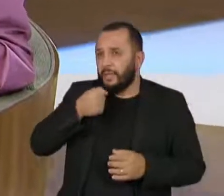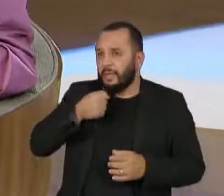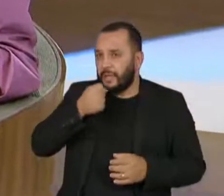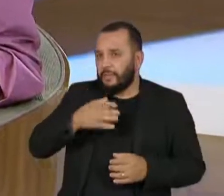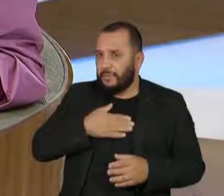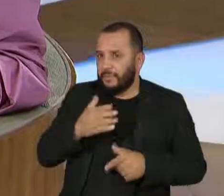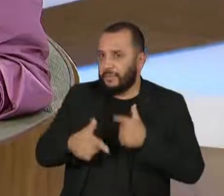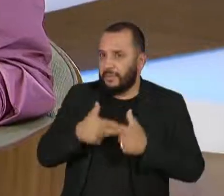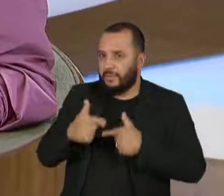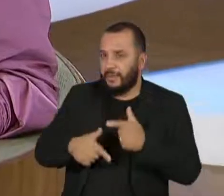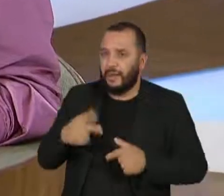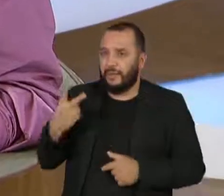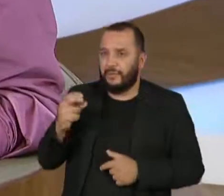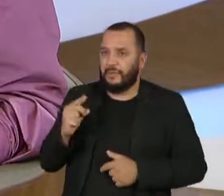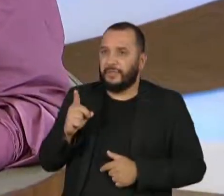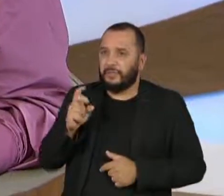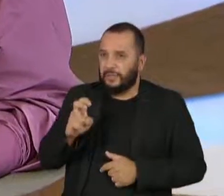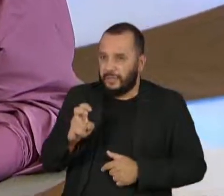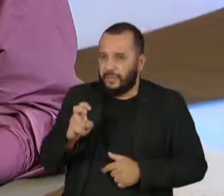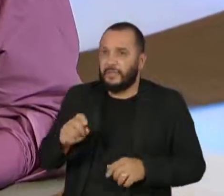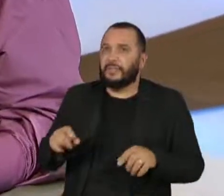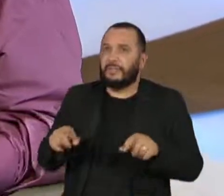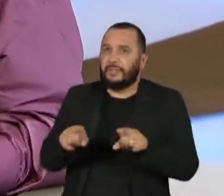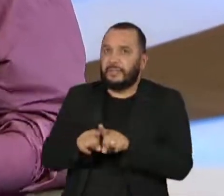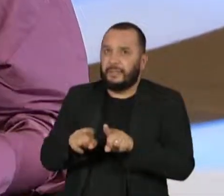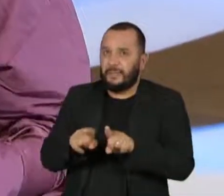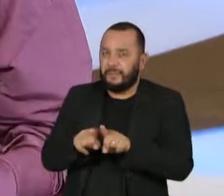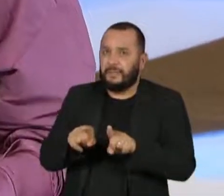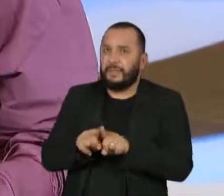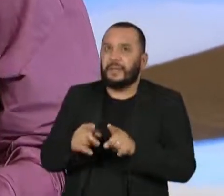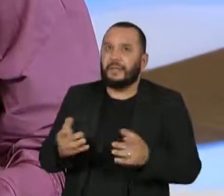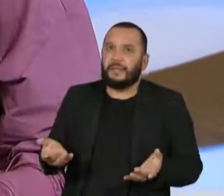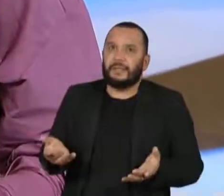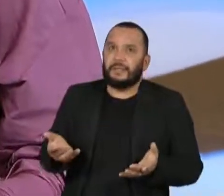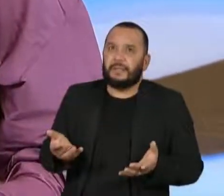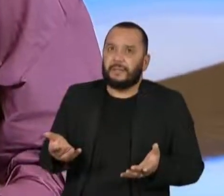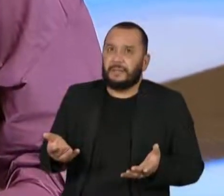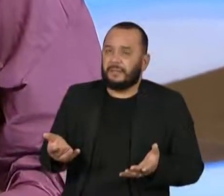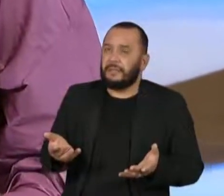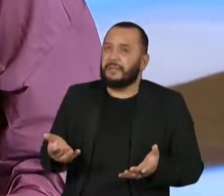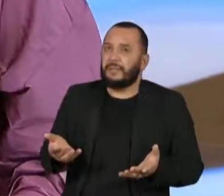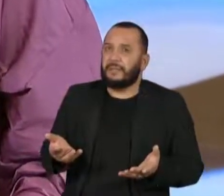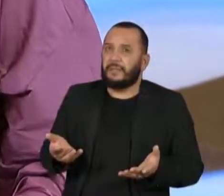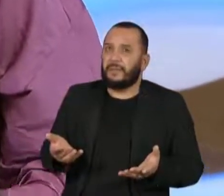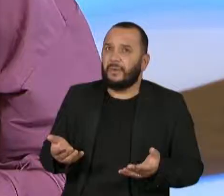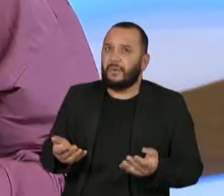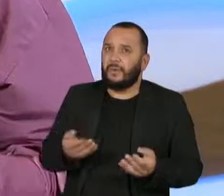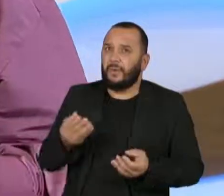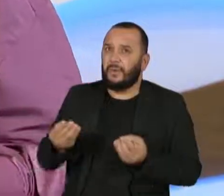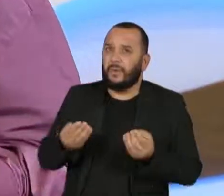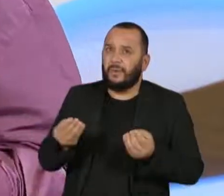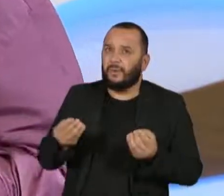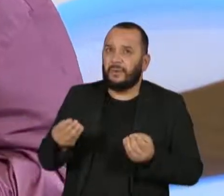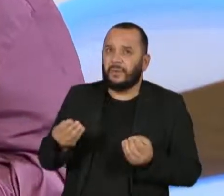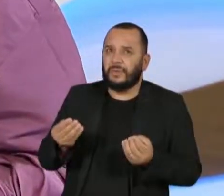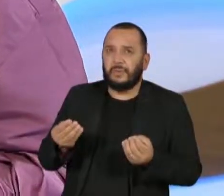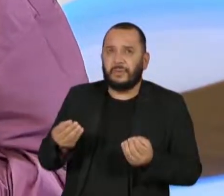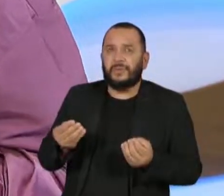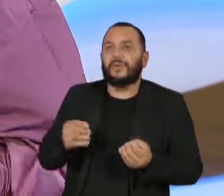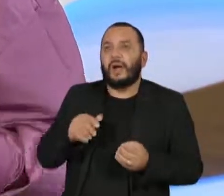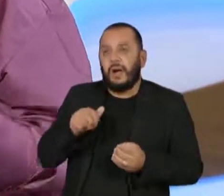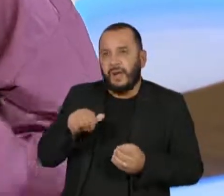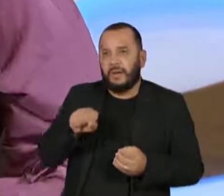trabalho em 2015 e as Bahias estavam lá do meu lado, você e a Sucena instaurando esse momento